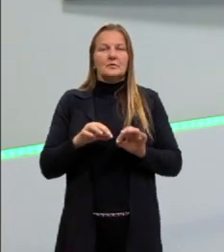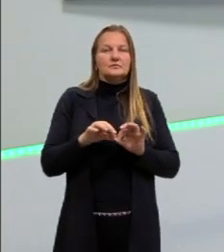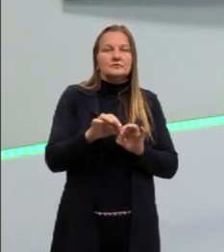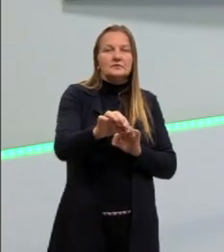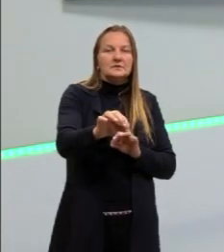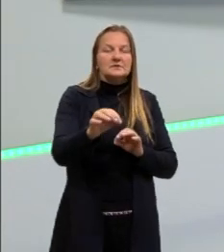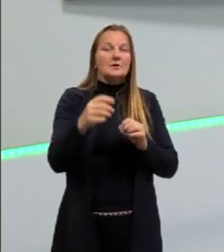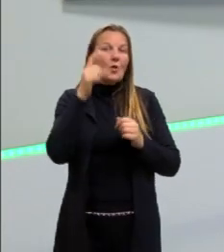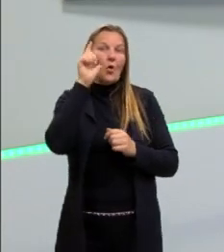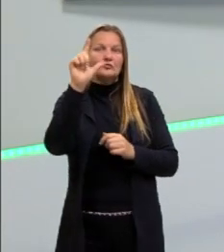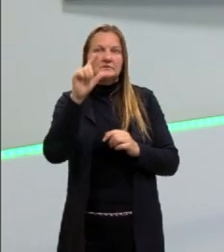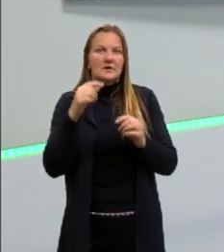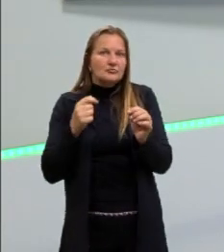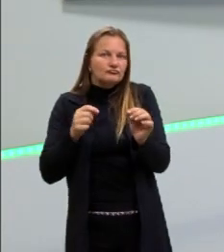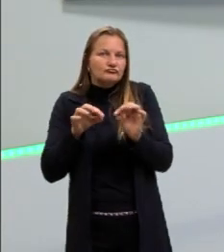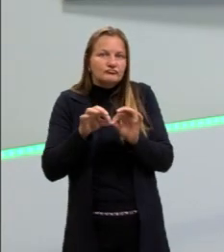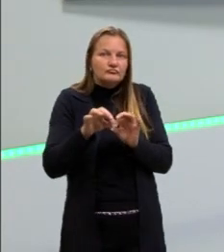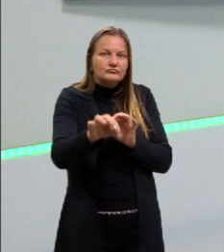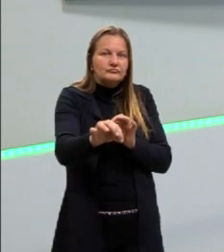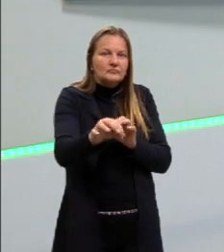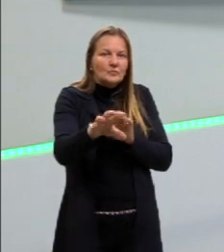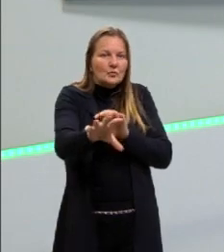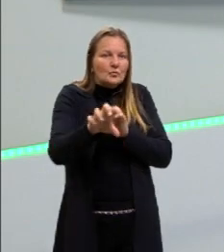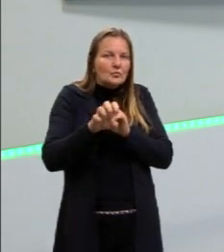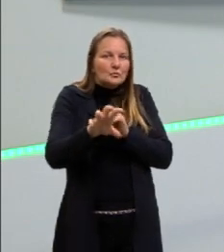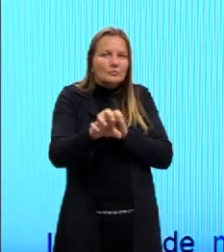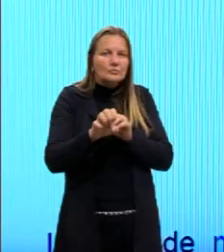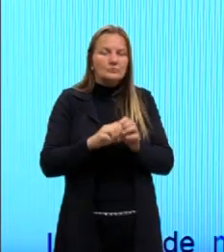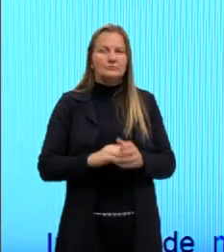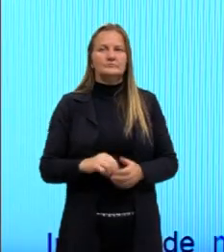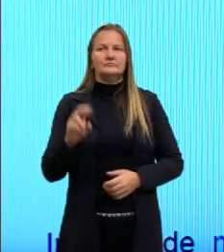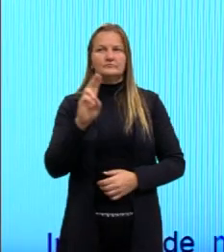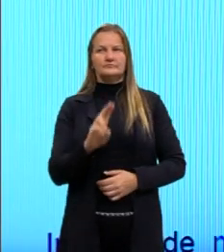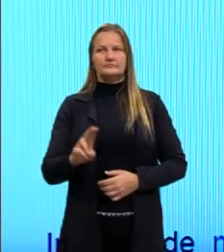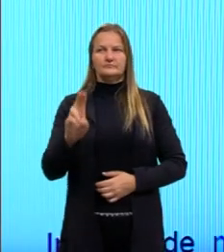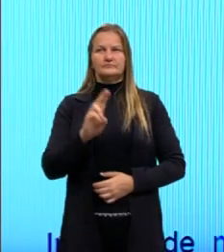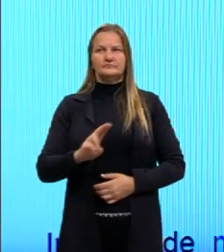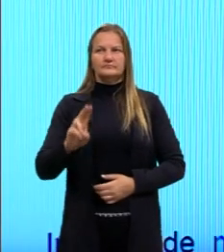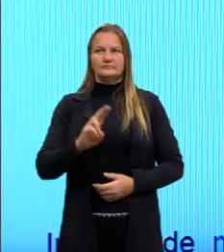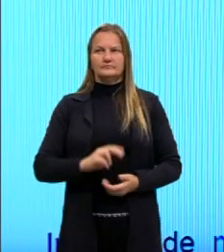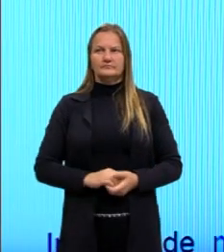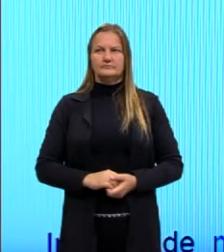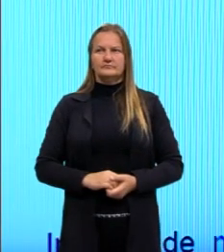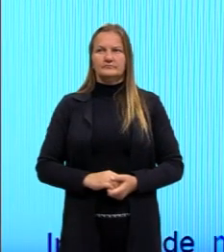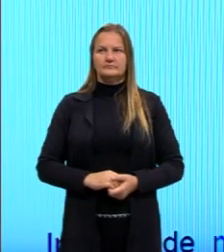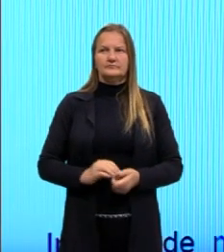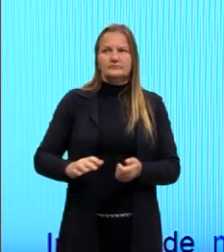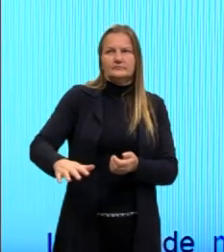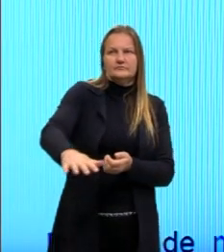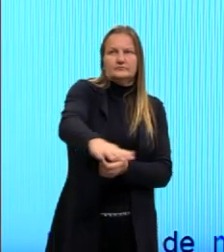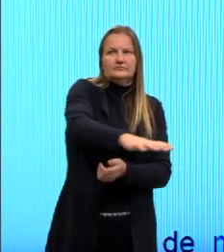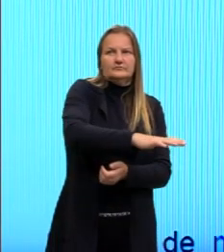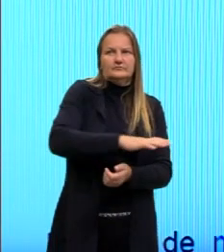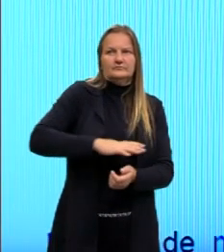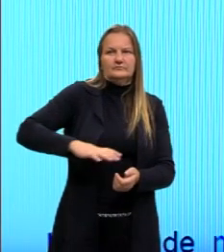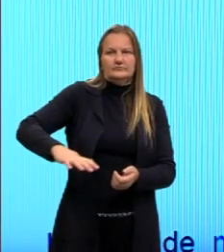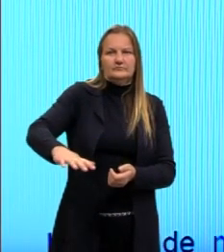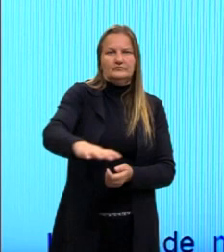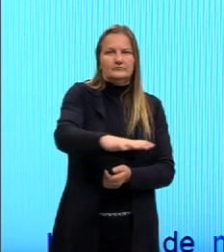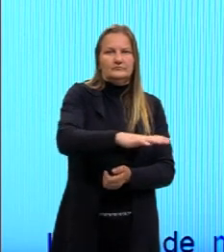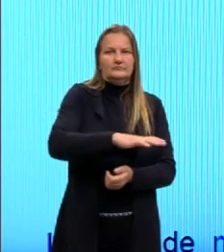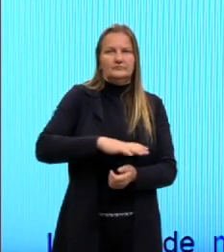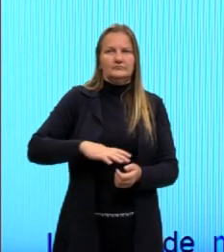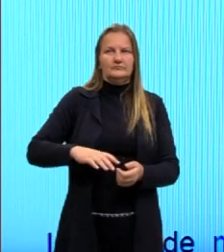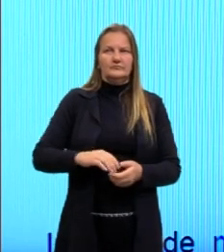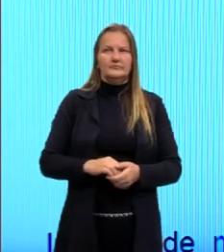que ele vai conseguir ser útil. Então existe uma distância máxima que ele vai conseguir agir, né?